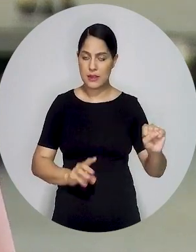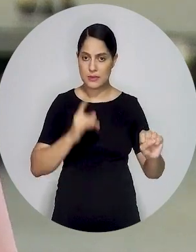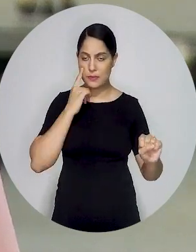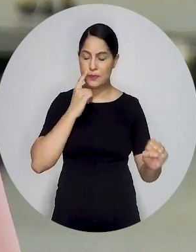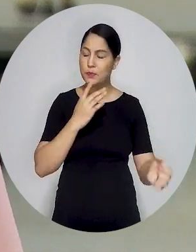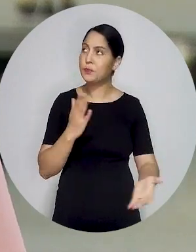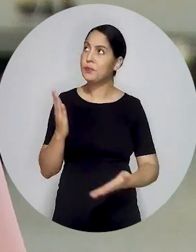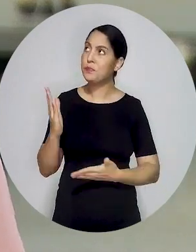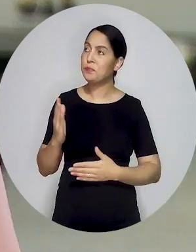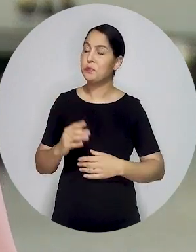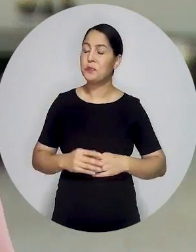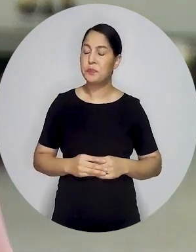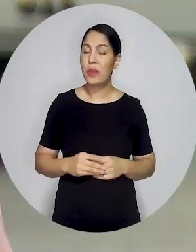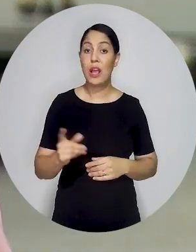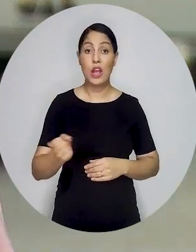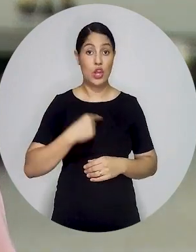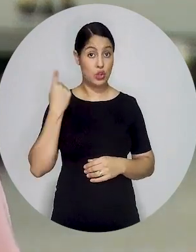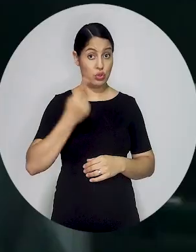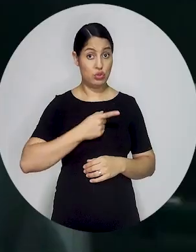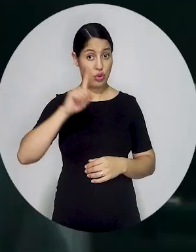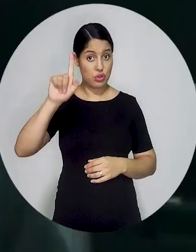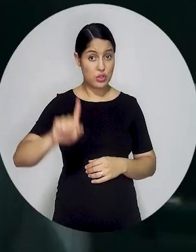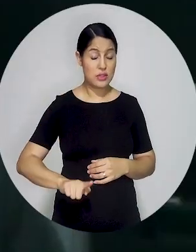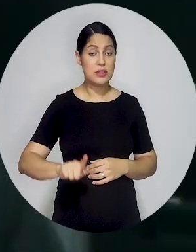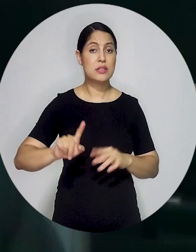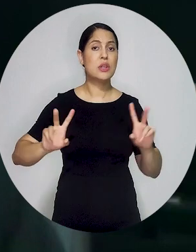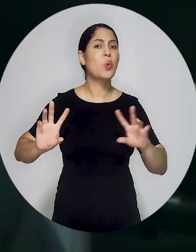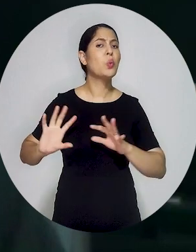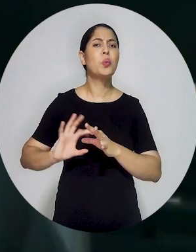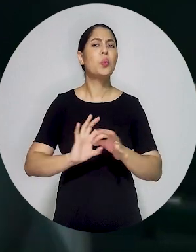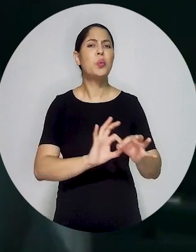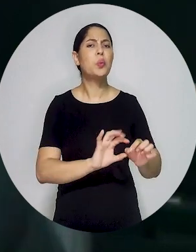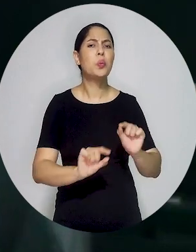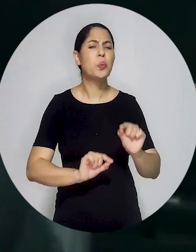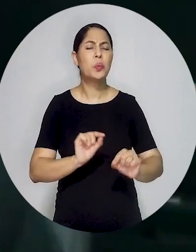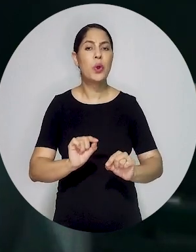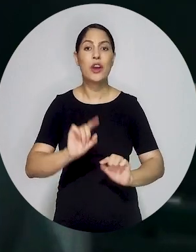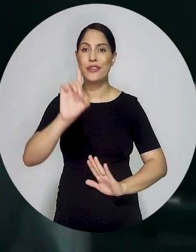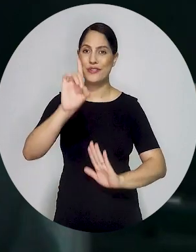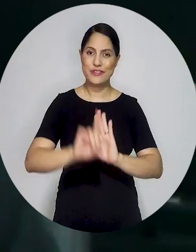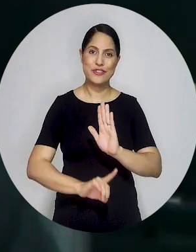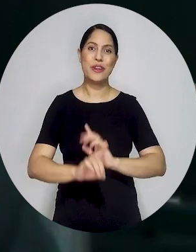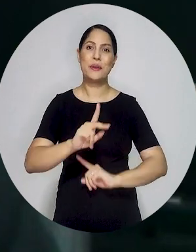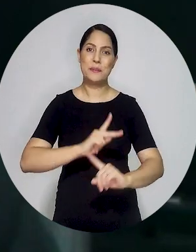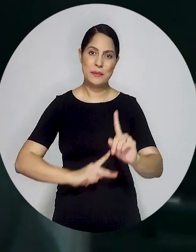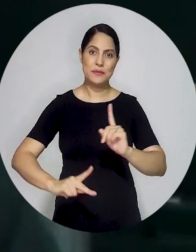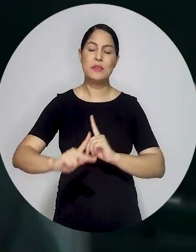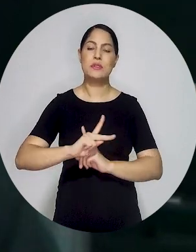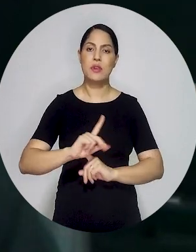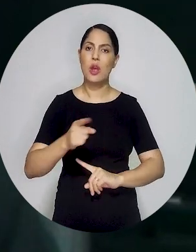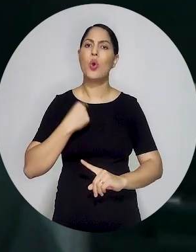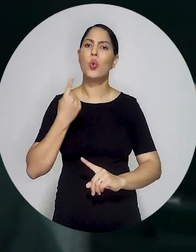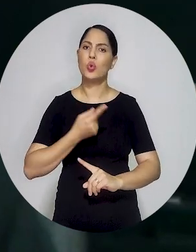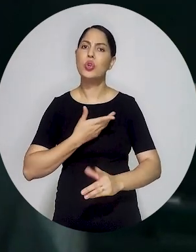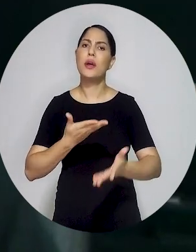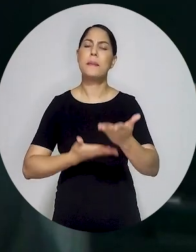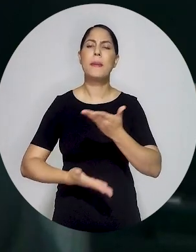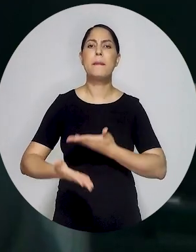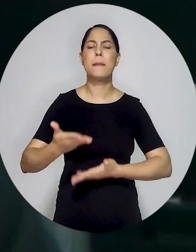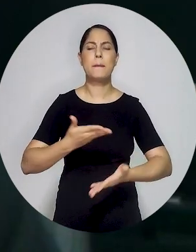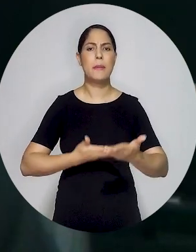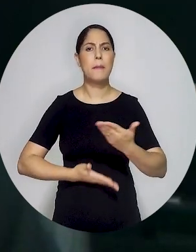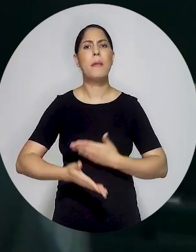aos sistemas de atendimento do INSS. Desde o início da nossa gestão, a frente da Comissão Especial de Direito Previdenciário, nós